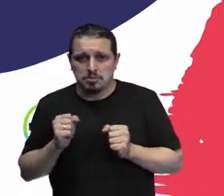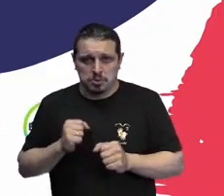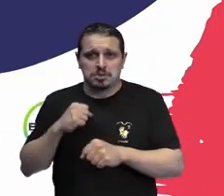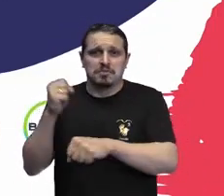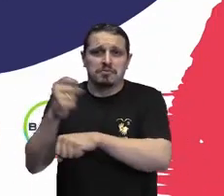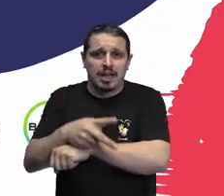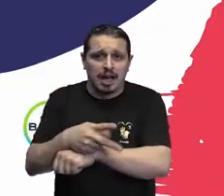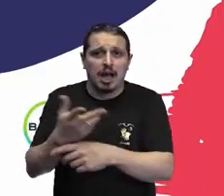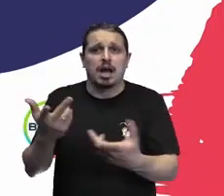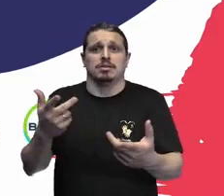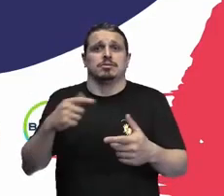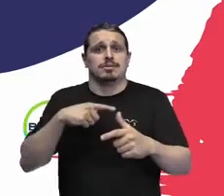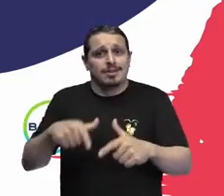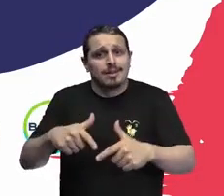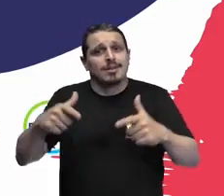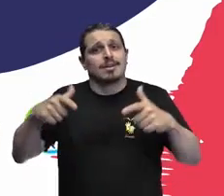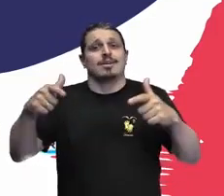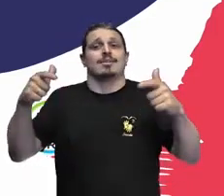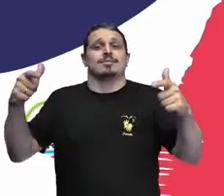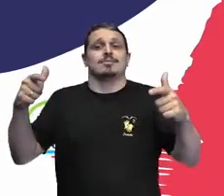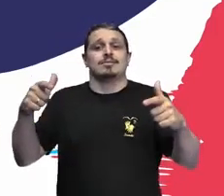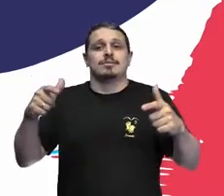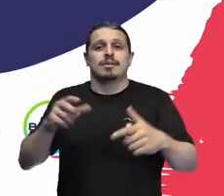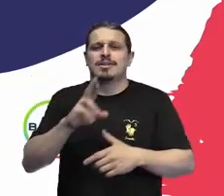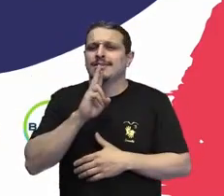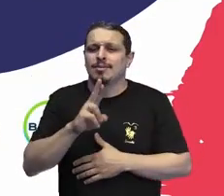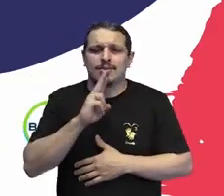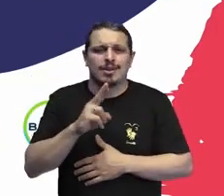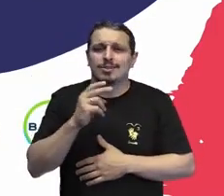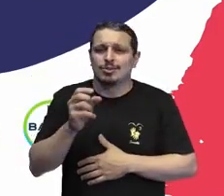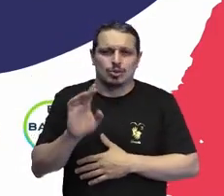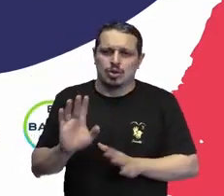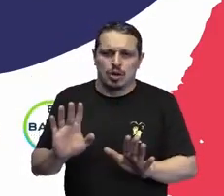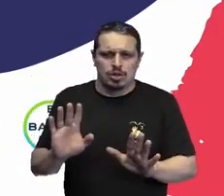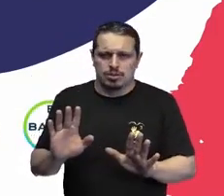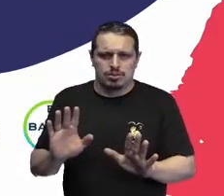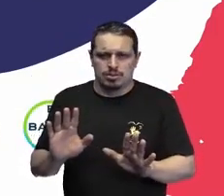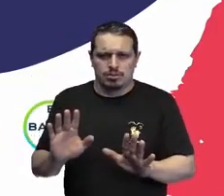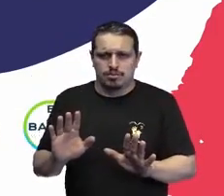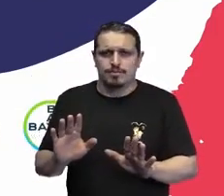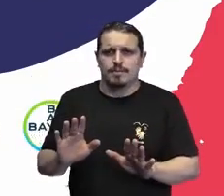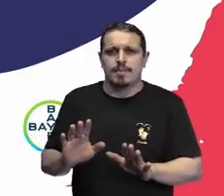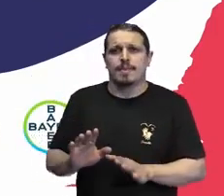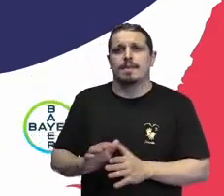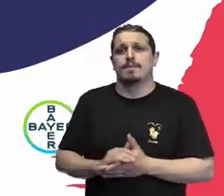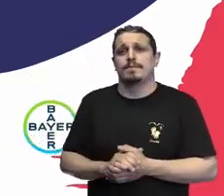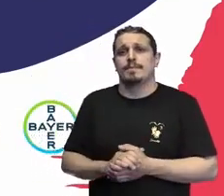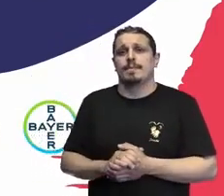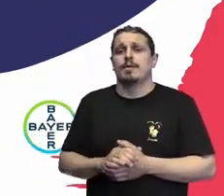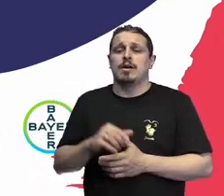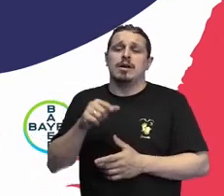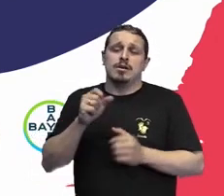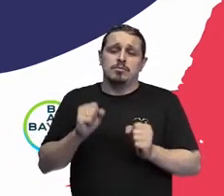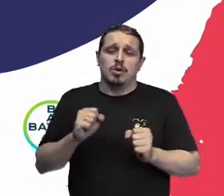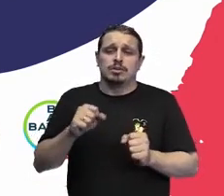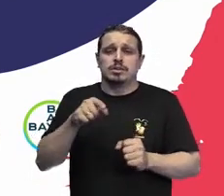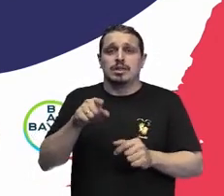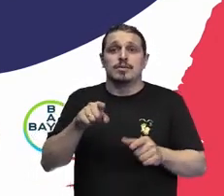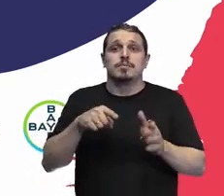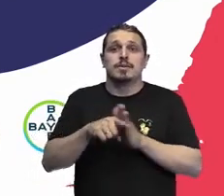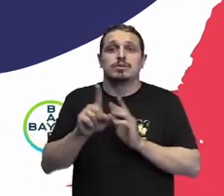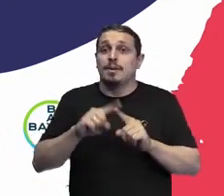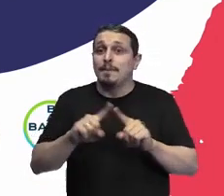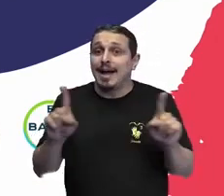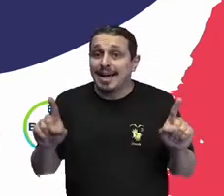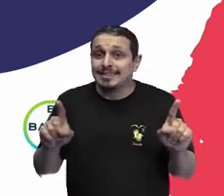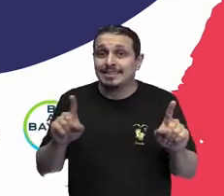eu acho que isso é um recado interessante que muitas vezes se é questionado sobre o papel da representatividade, né? Mas